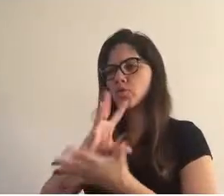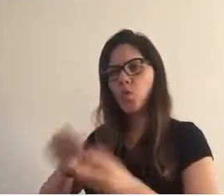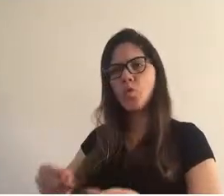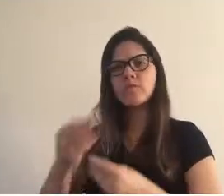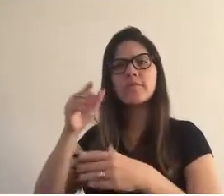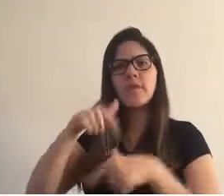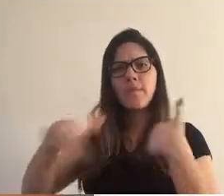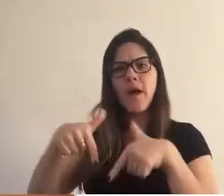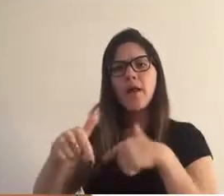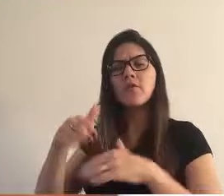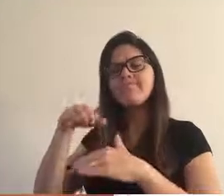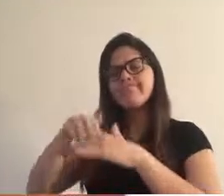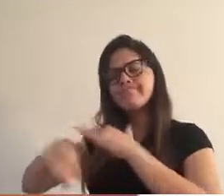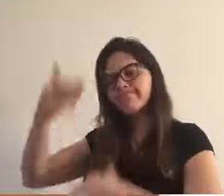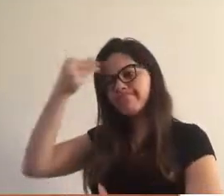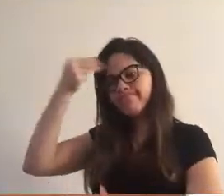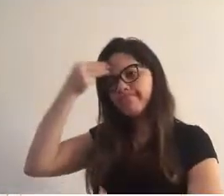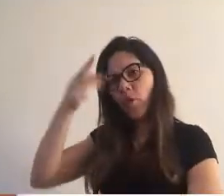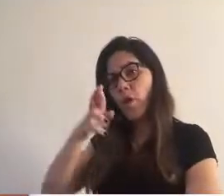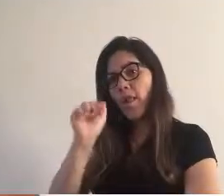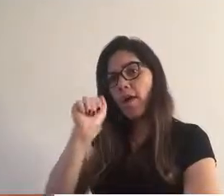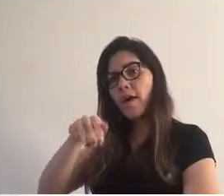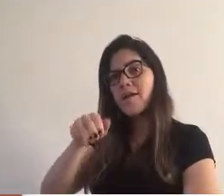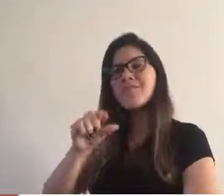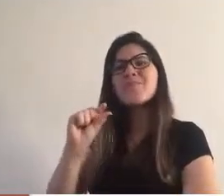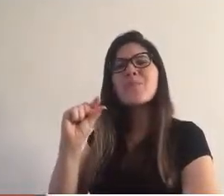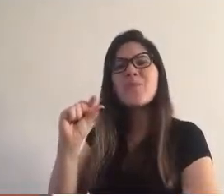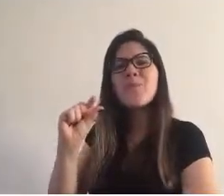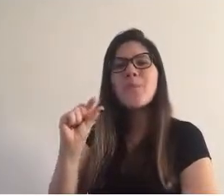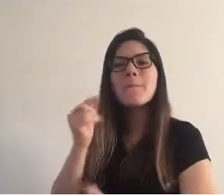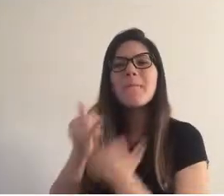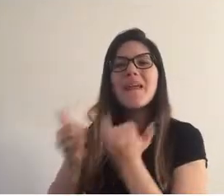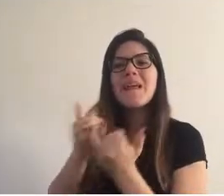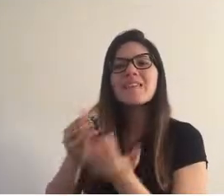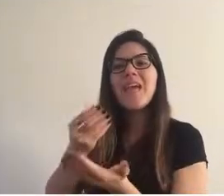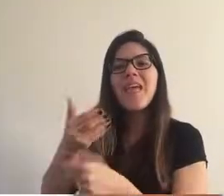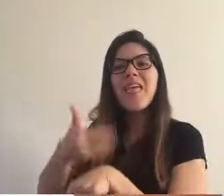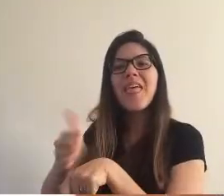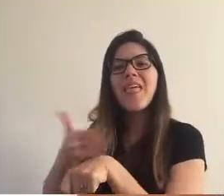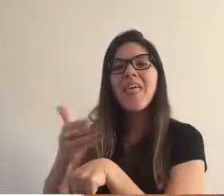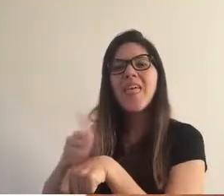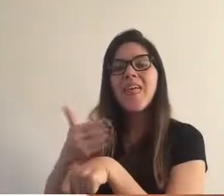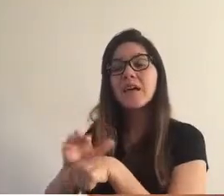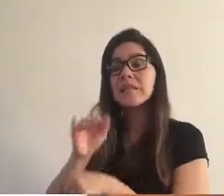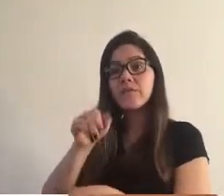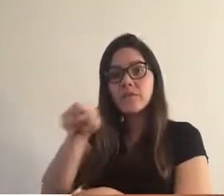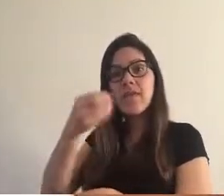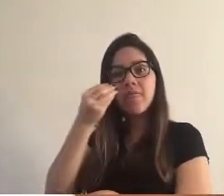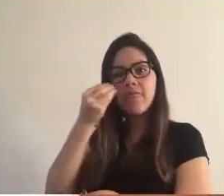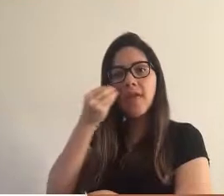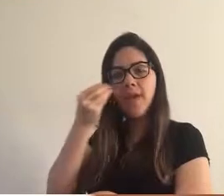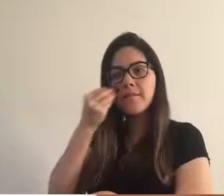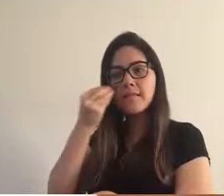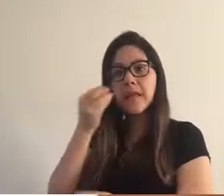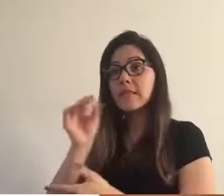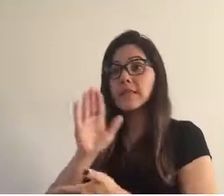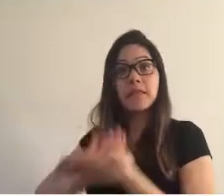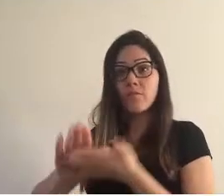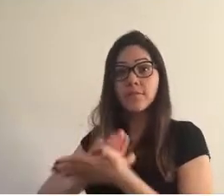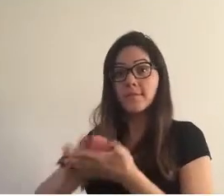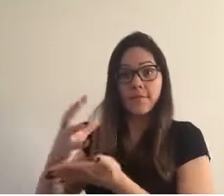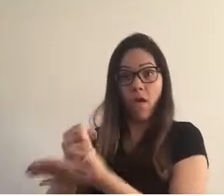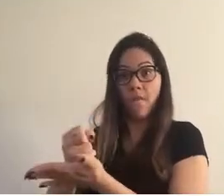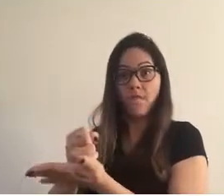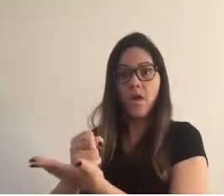armazenado na memória RAM, que é pequena e provisória, como se fosse um rascunho. Caso você feche esse programa sem